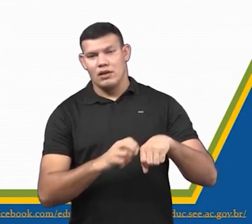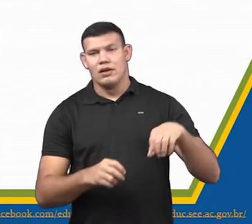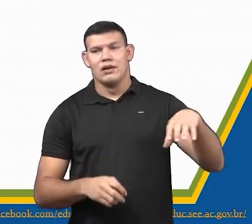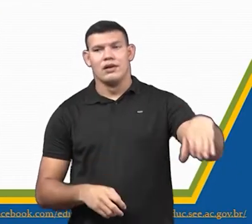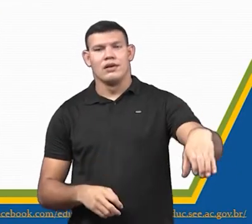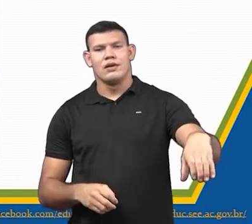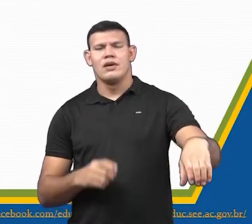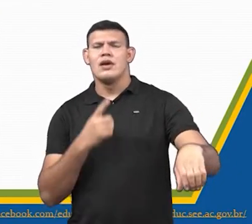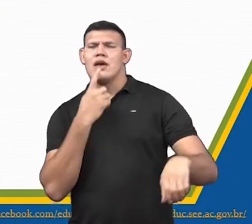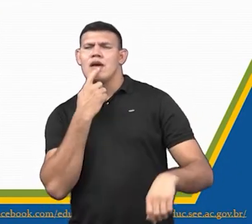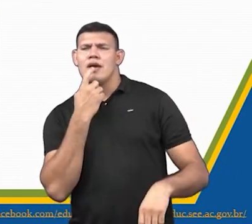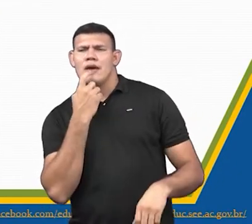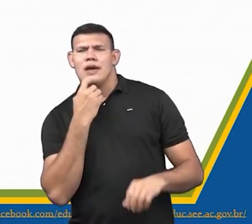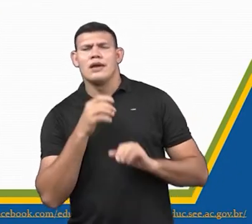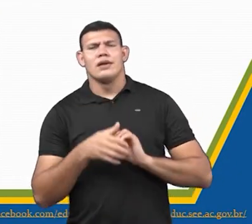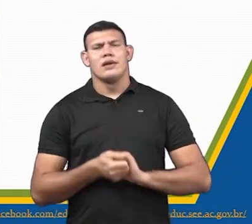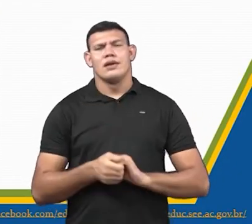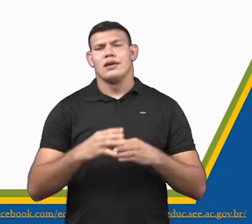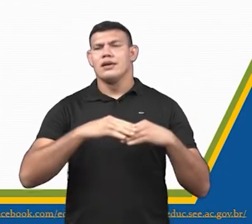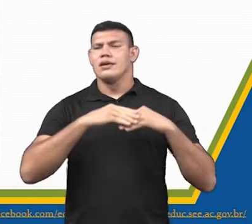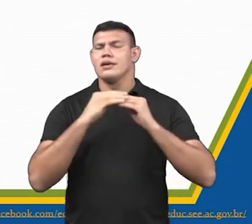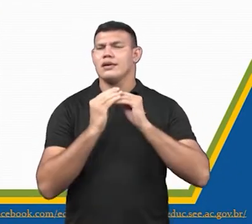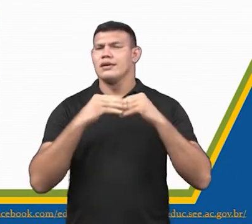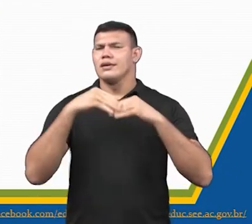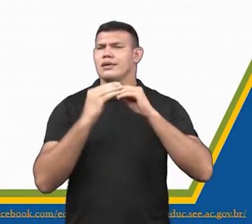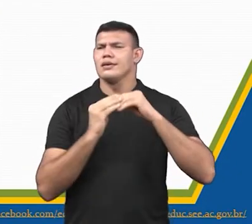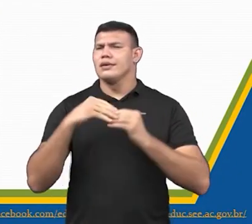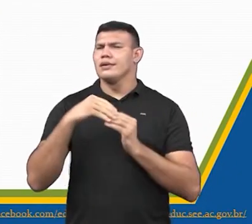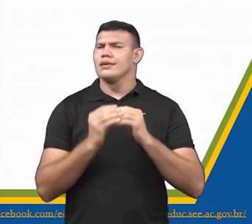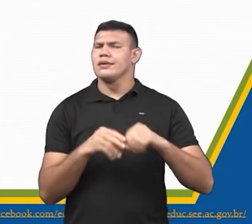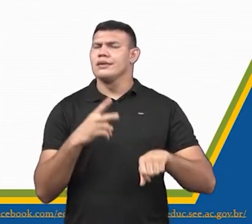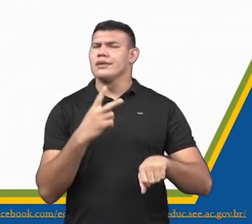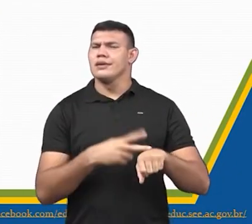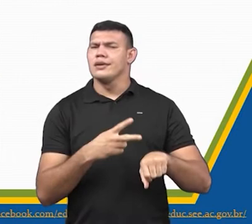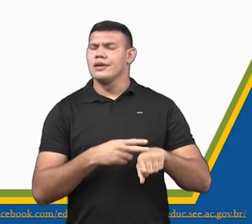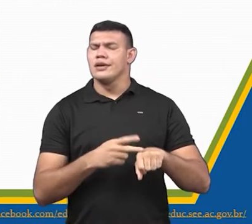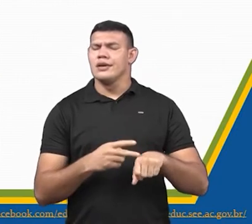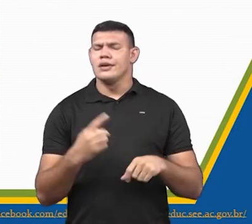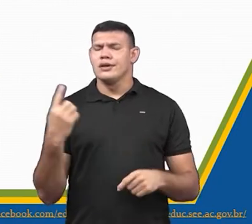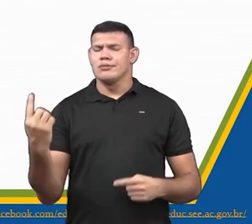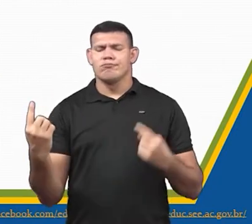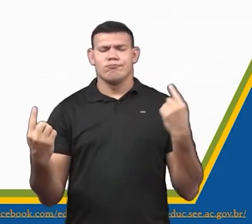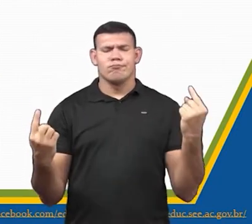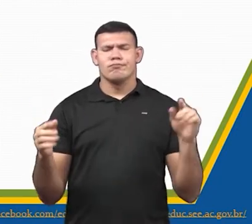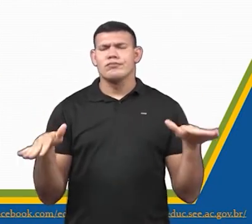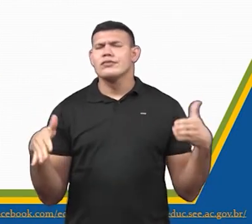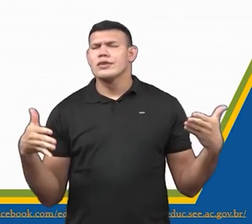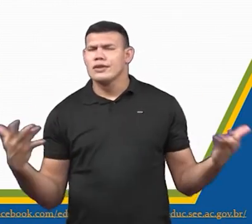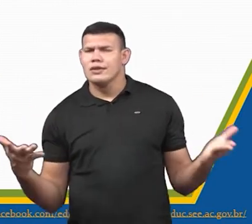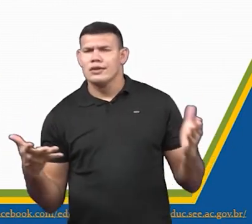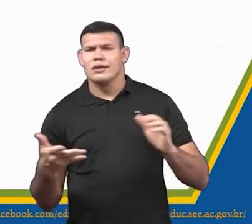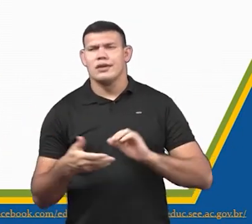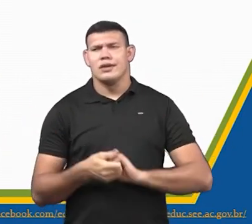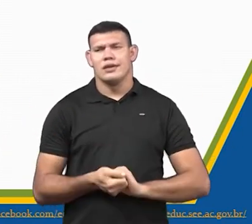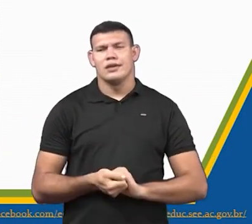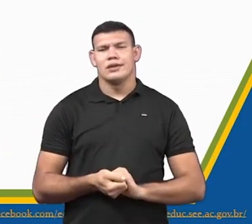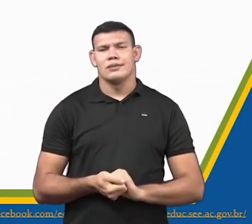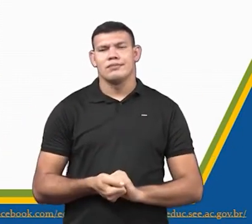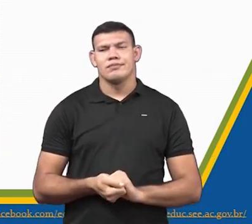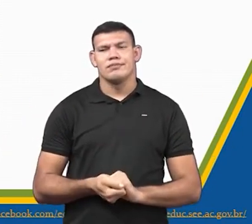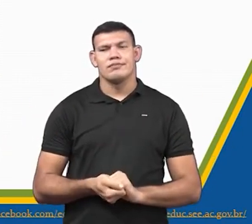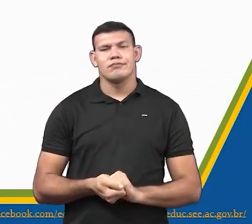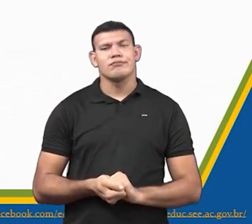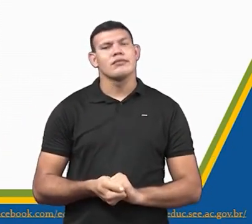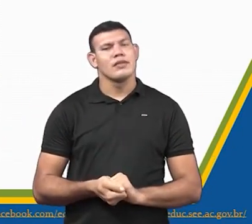O plástico ou o vidro? Hum, o plástico será? Ou o vidro? Nós jogamos